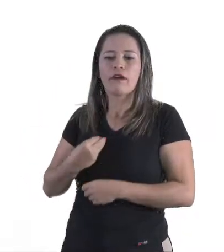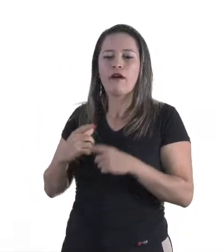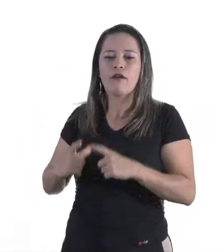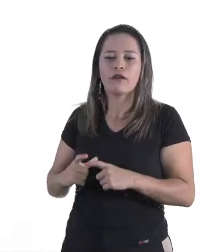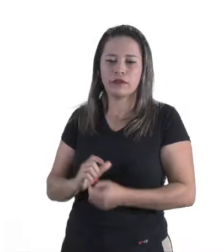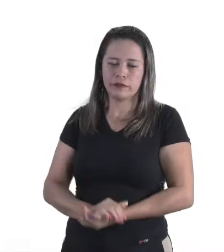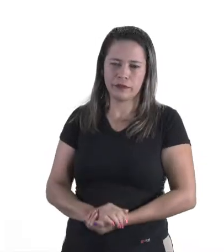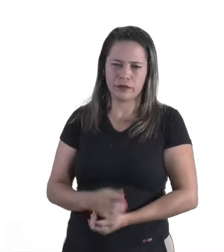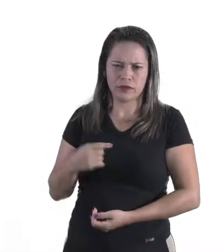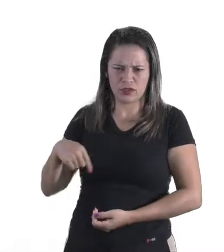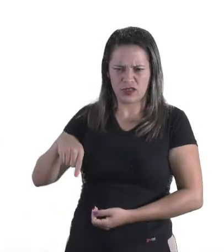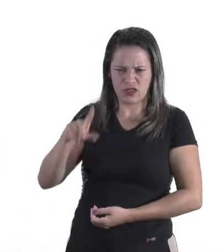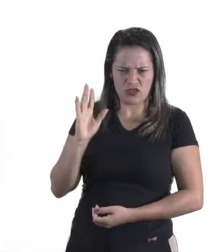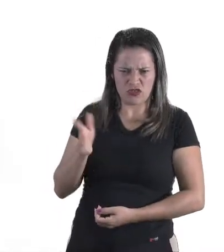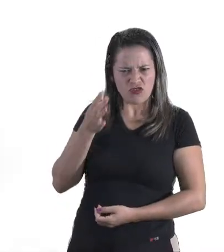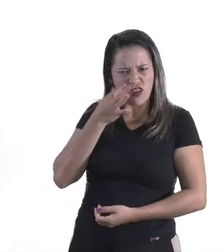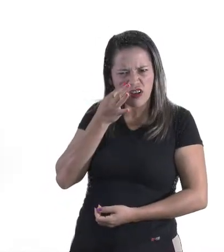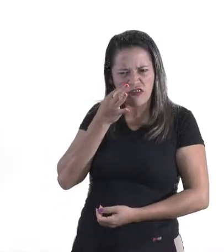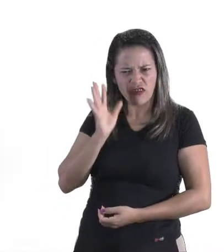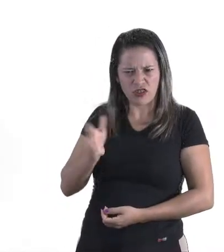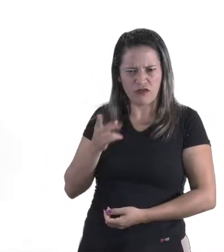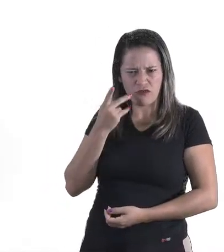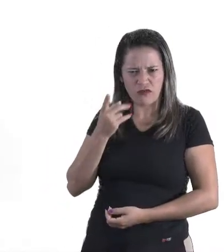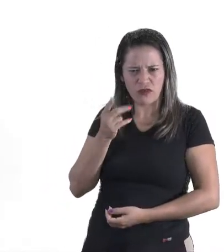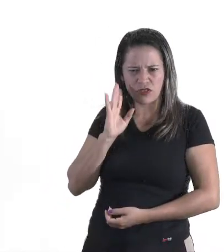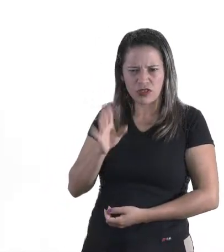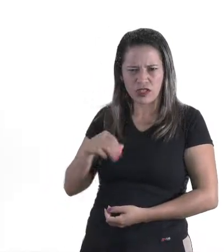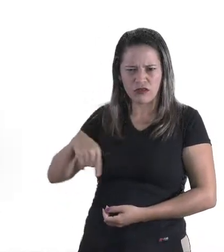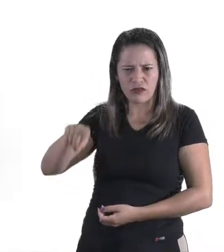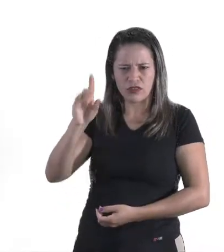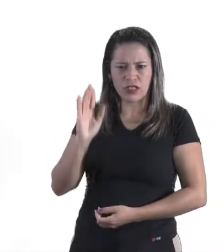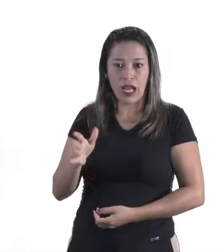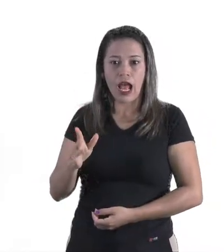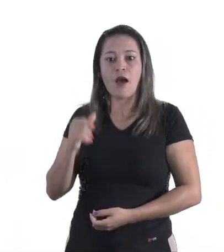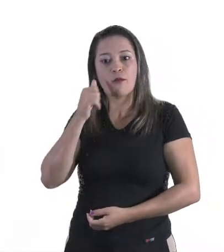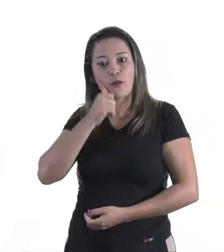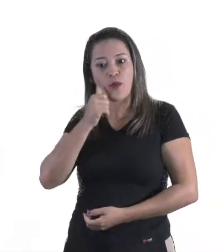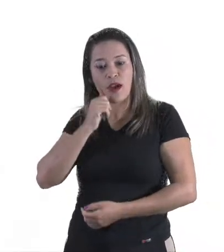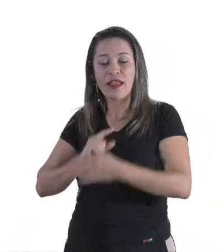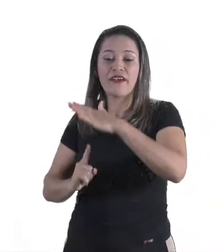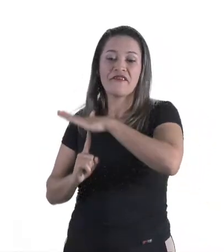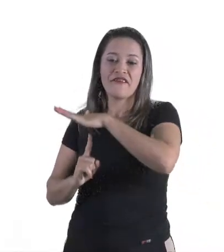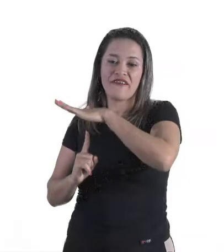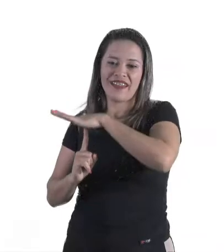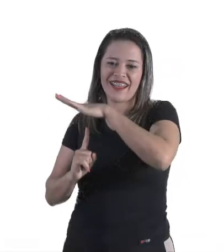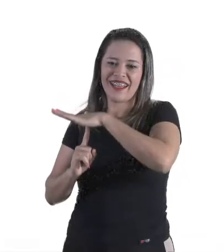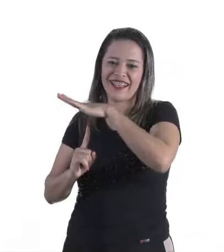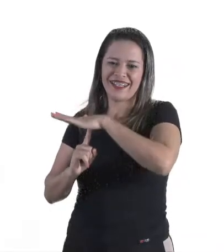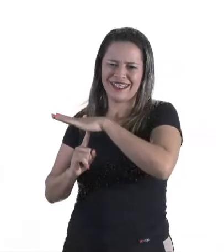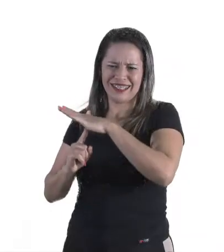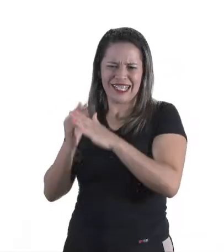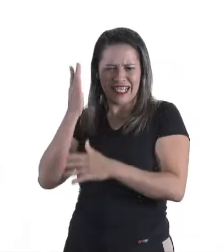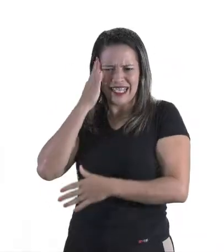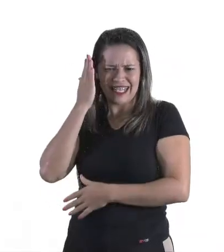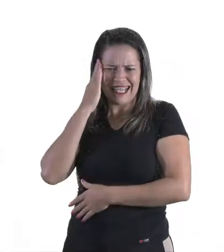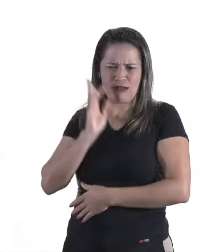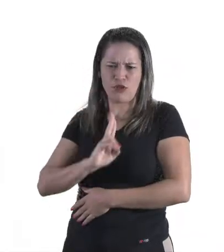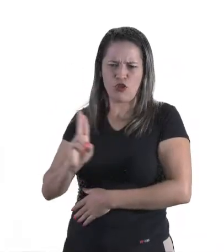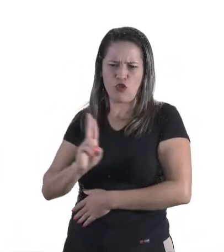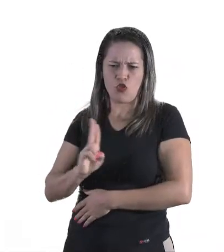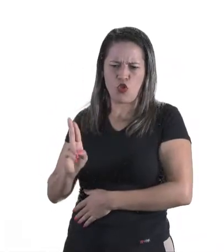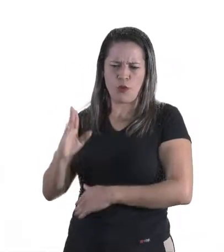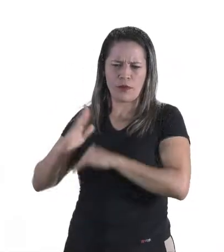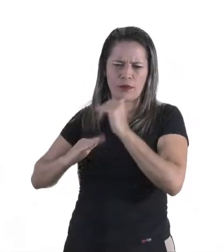Você já foi neste local? Ah, ela está na feira. E você sabe como que chama essa